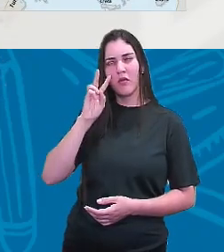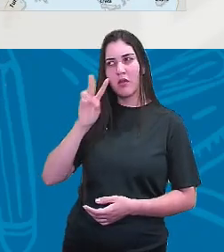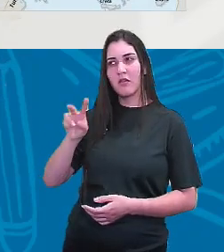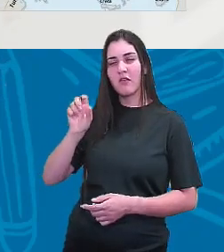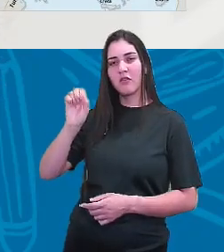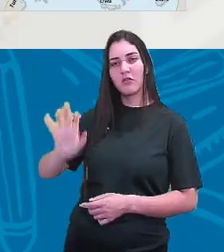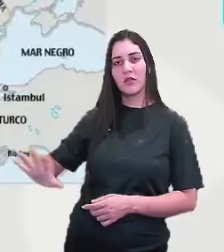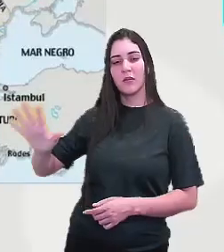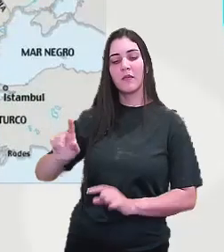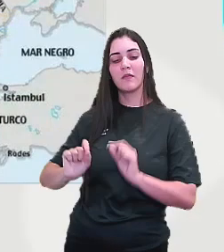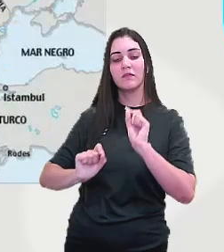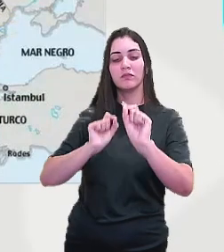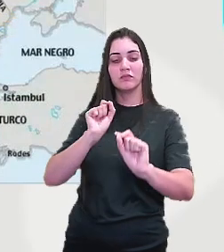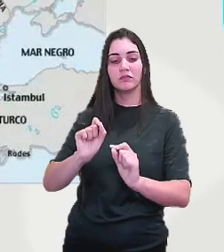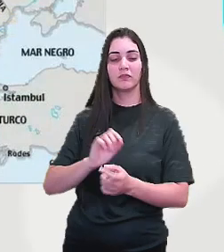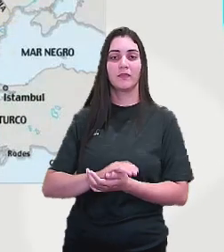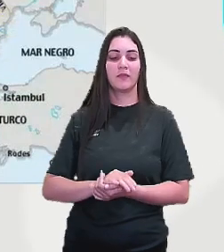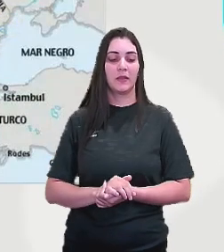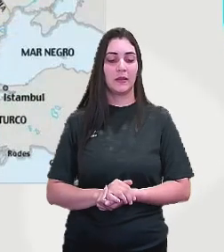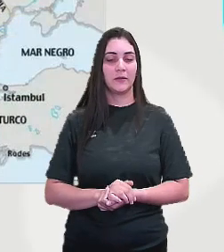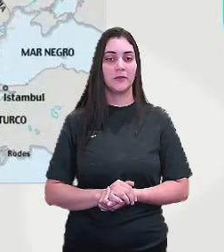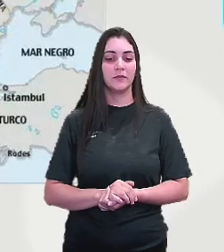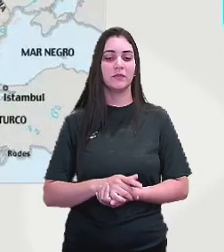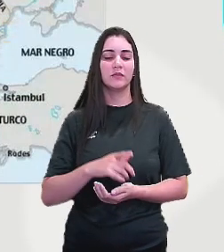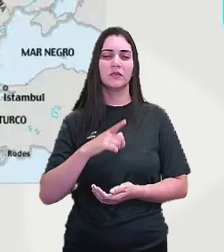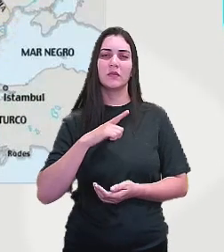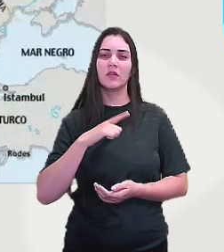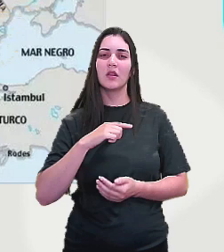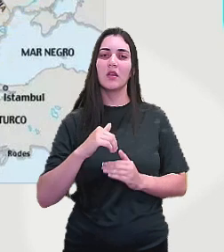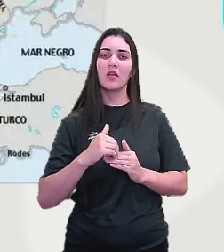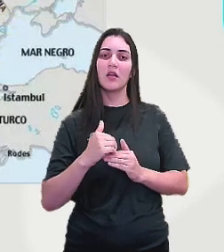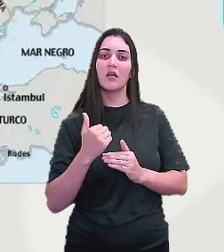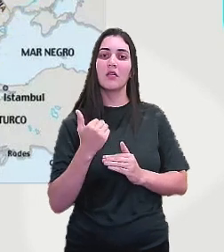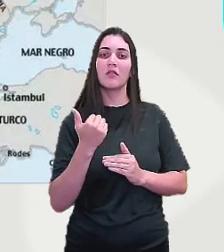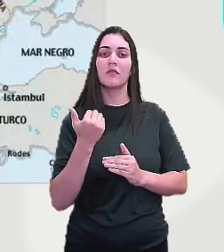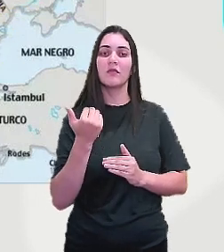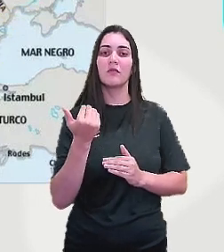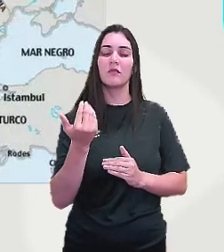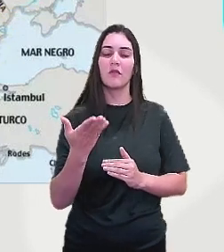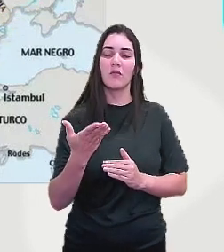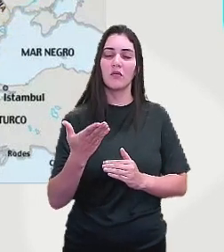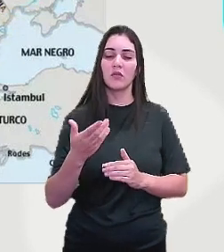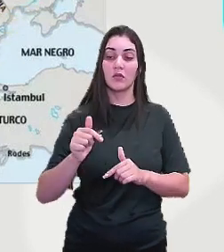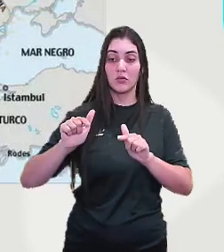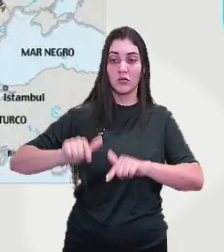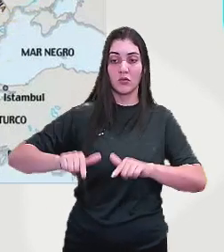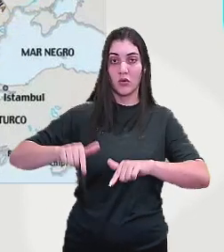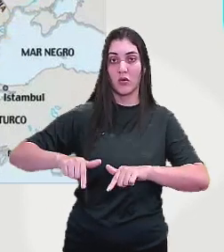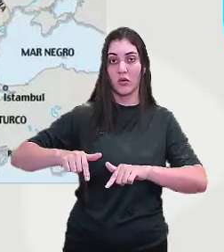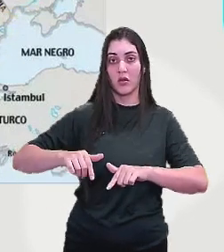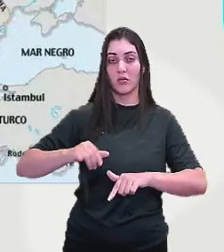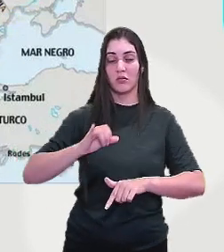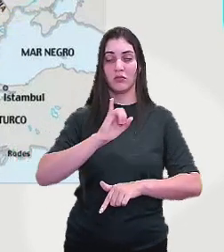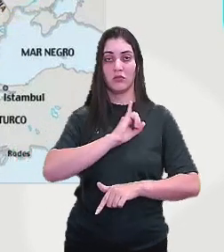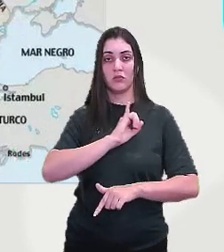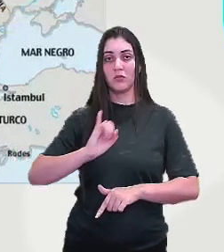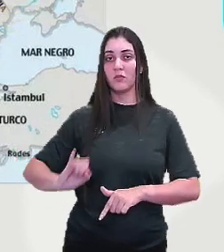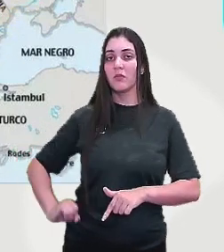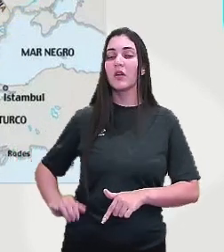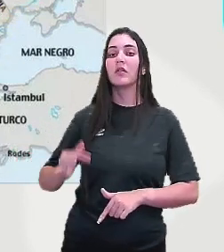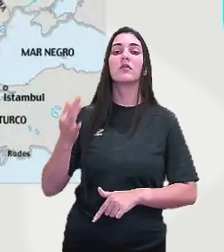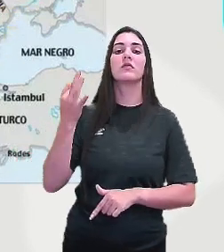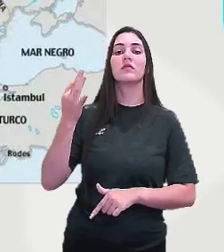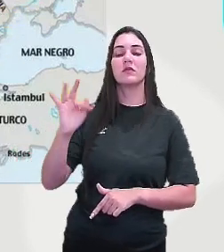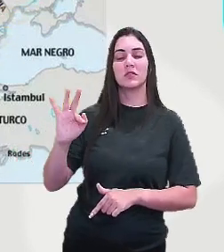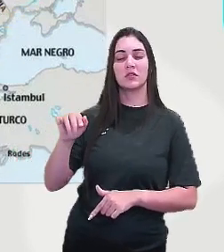aí na imagem, ele estava para além do limite do Império Francês. Então, Napoleão foi